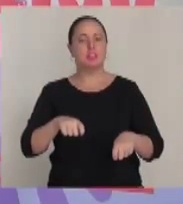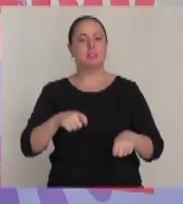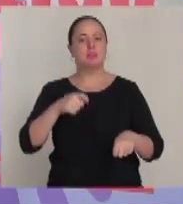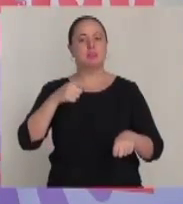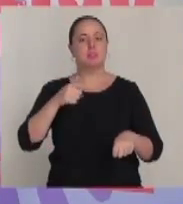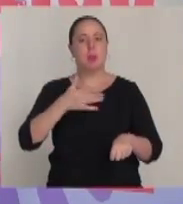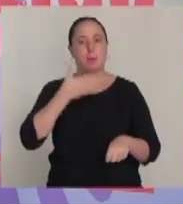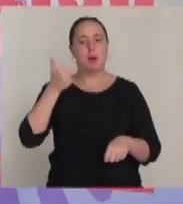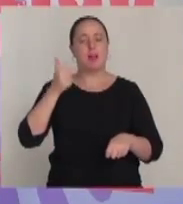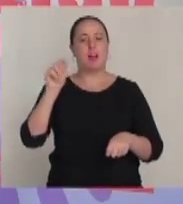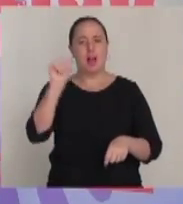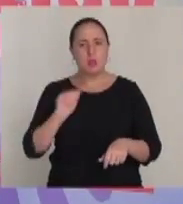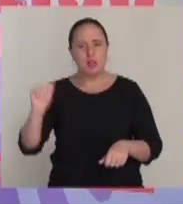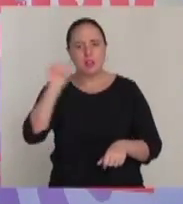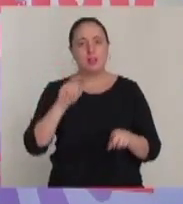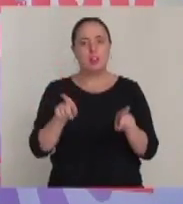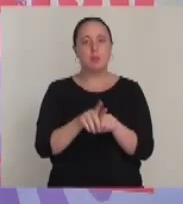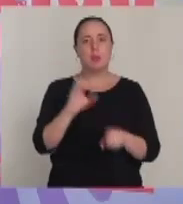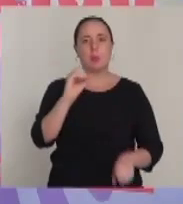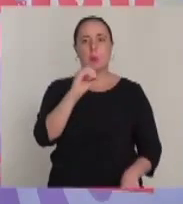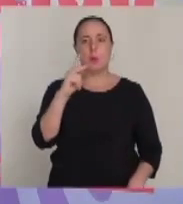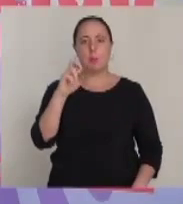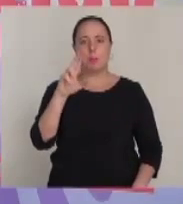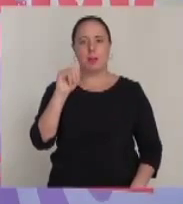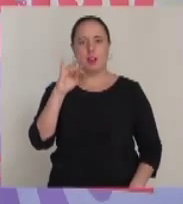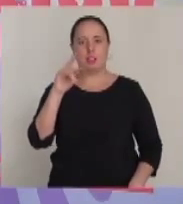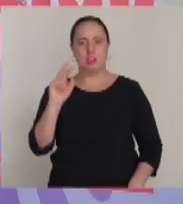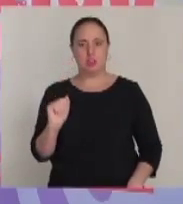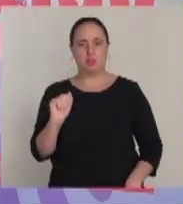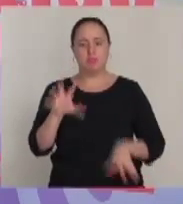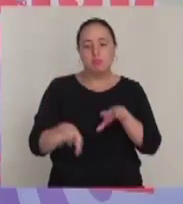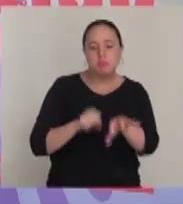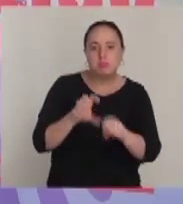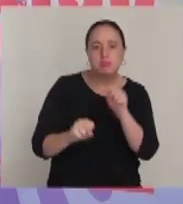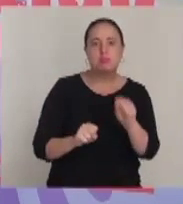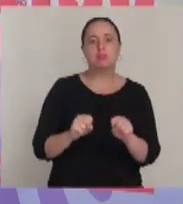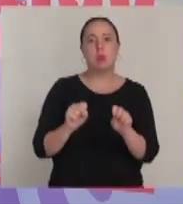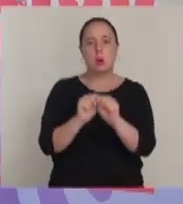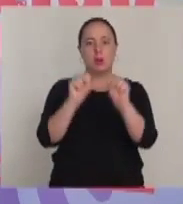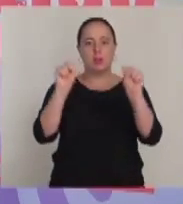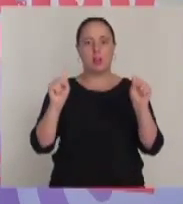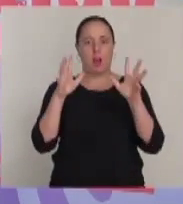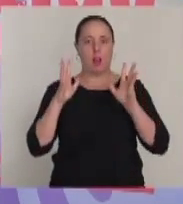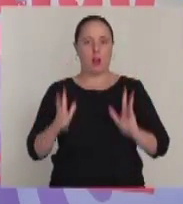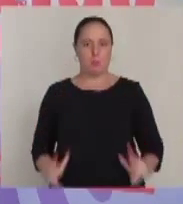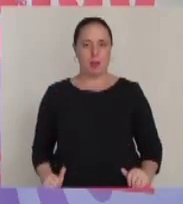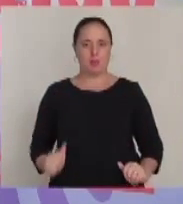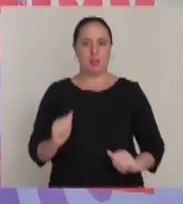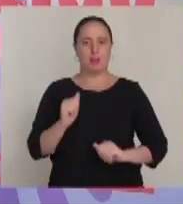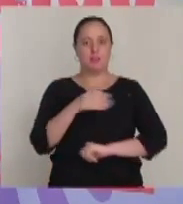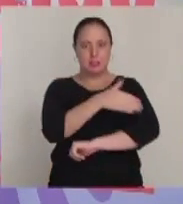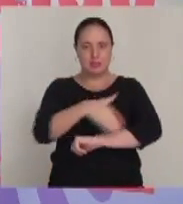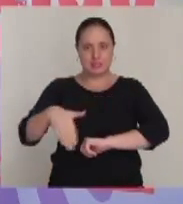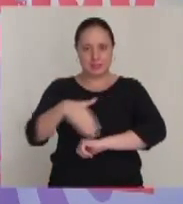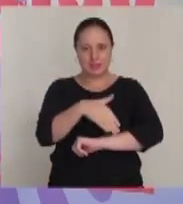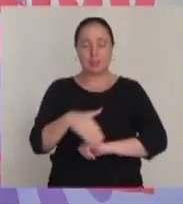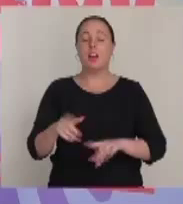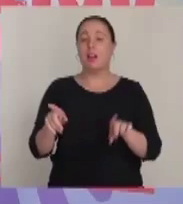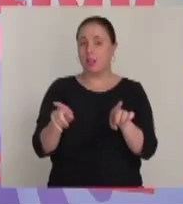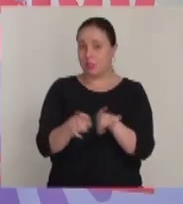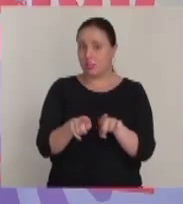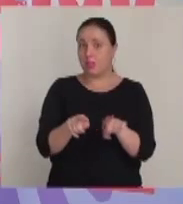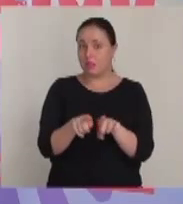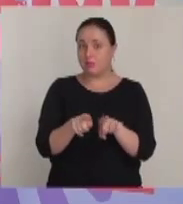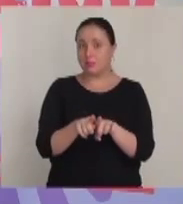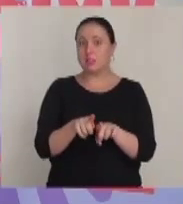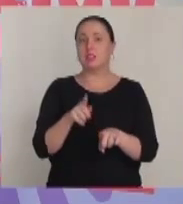possibilidade de contratação de associações e cooperativas de catadores no sistema de limpeza